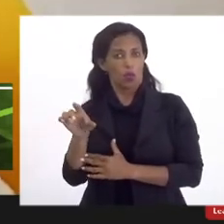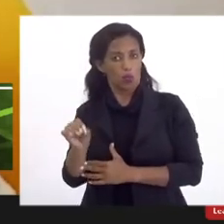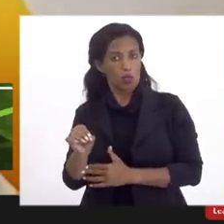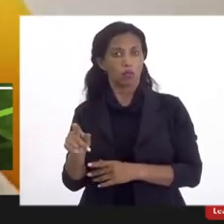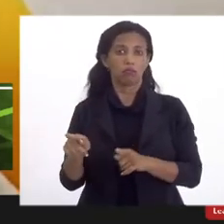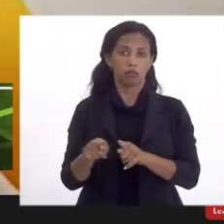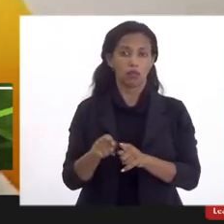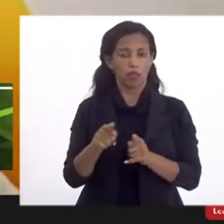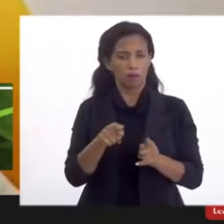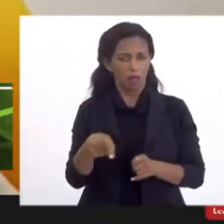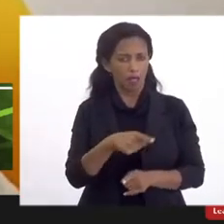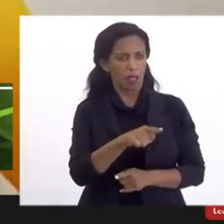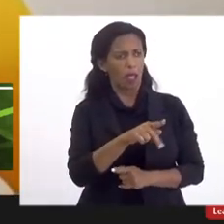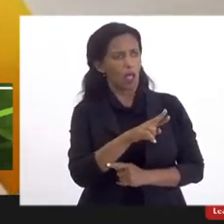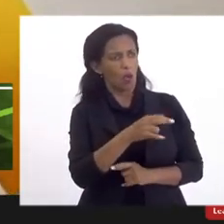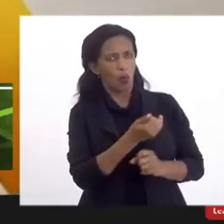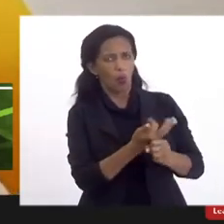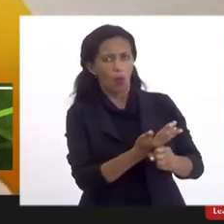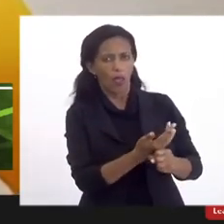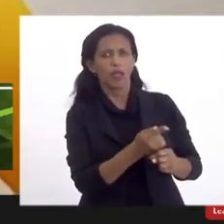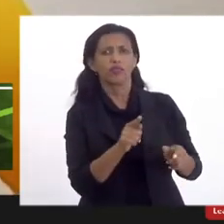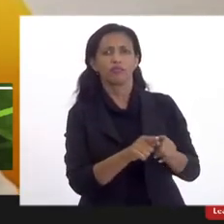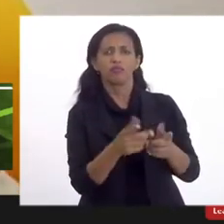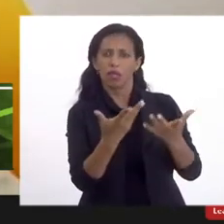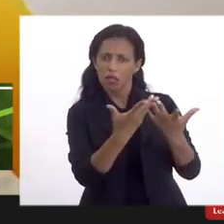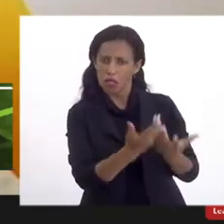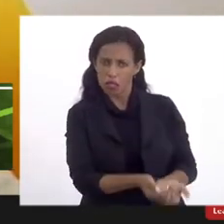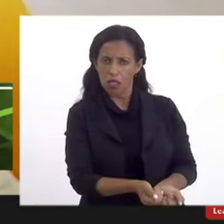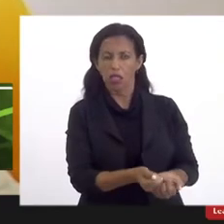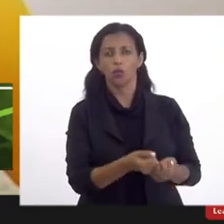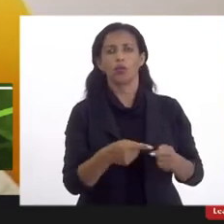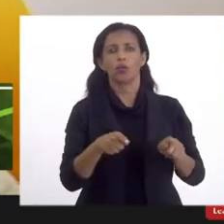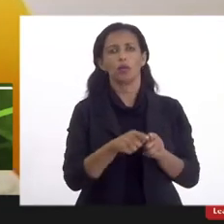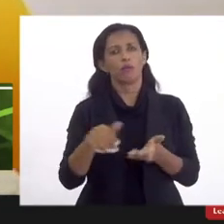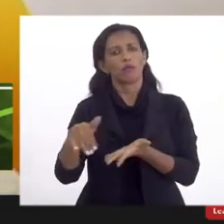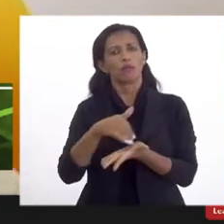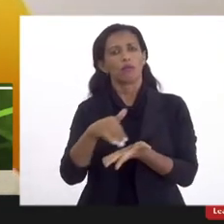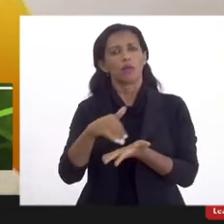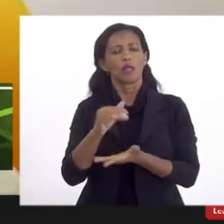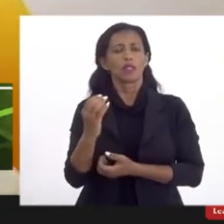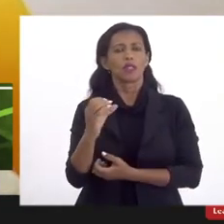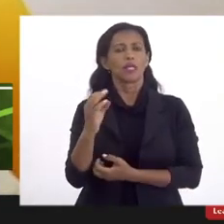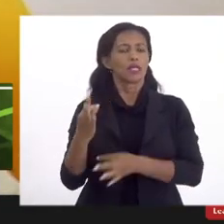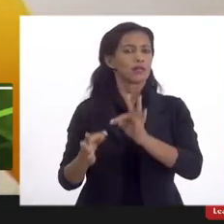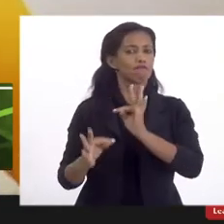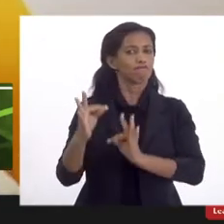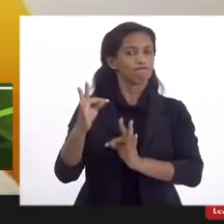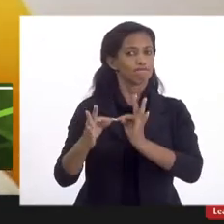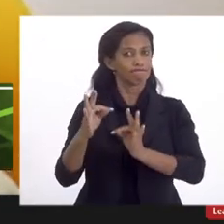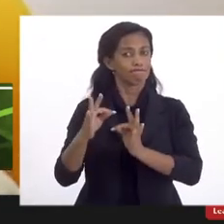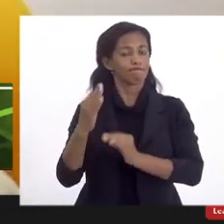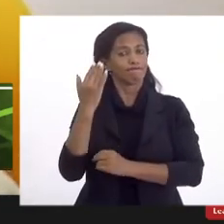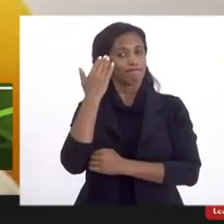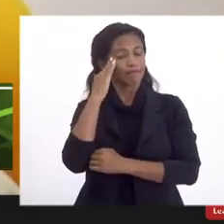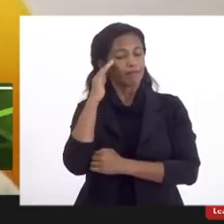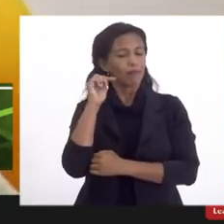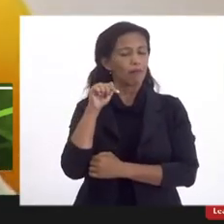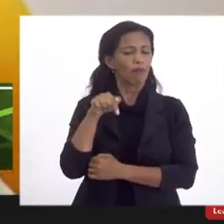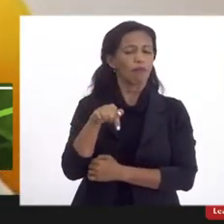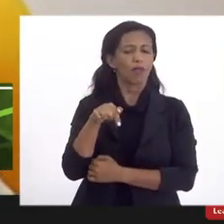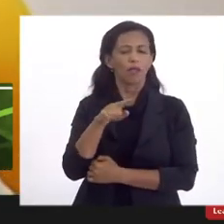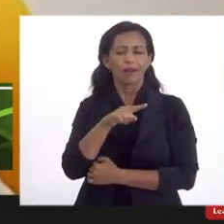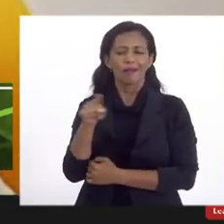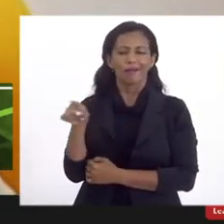também à UERJ, a UERJ também aprovou essa posição, levou à Secretaria de Ciência e Tecnologia, que entendeu essas